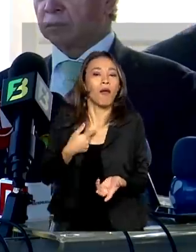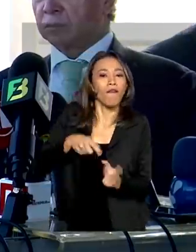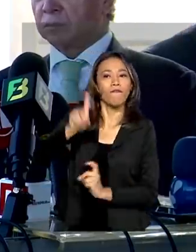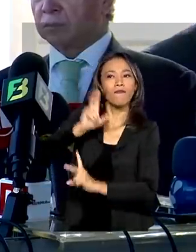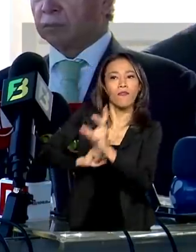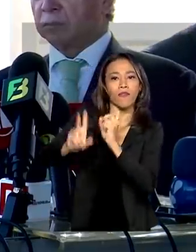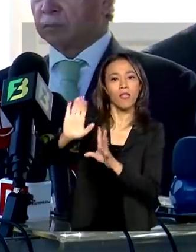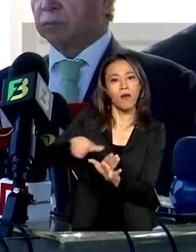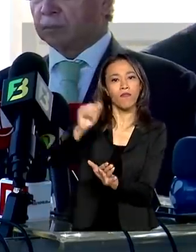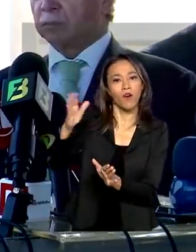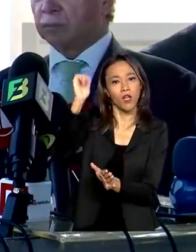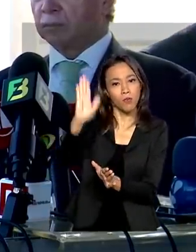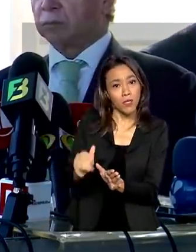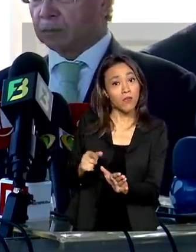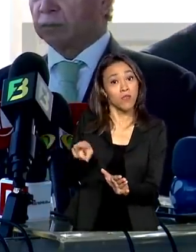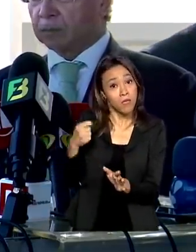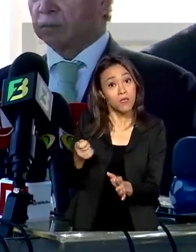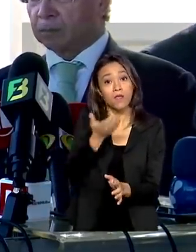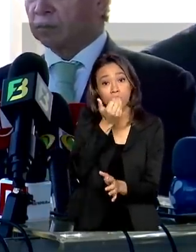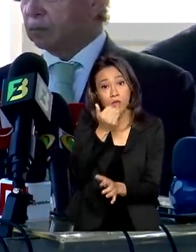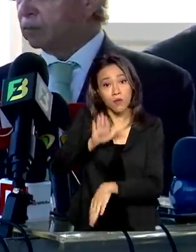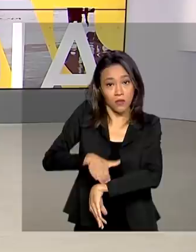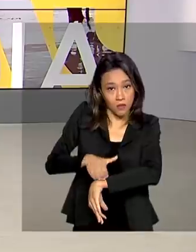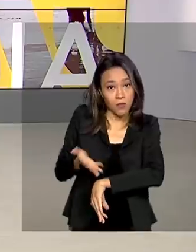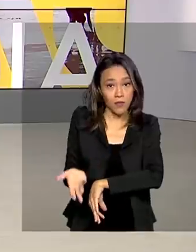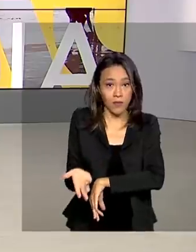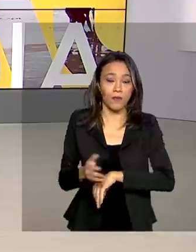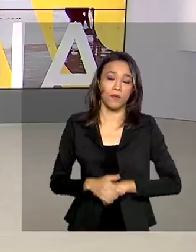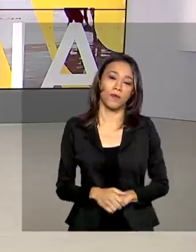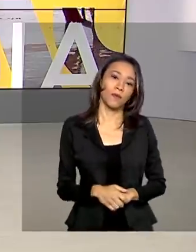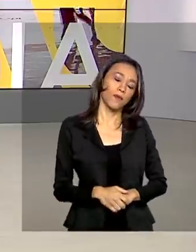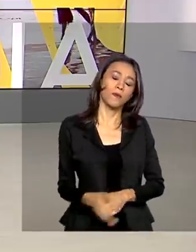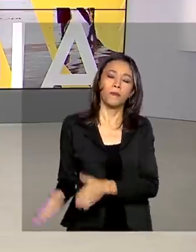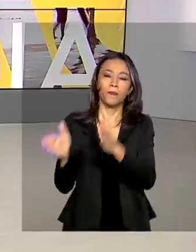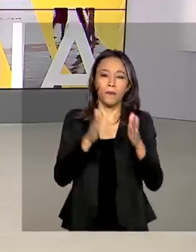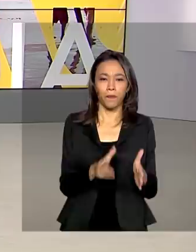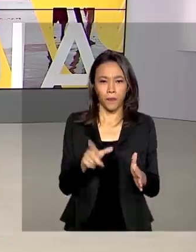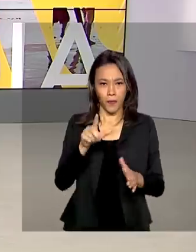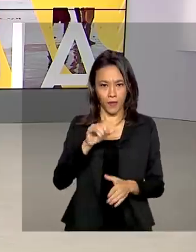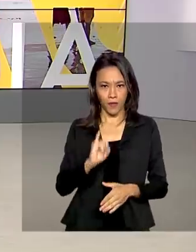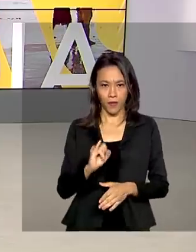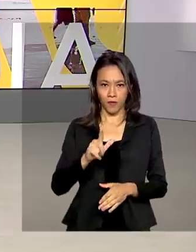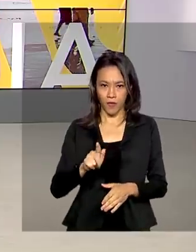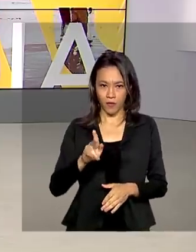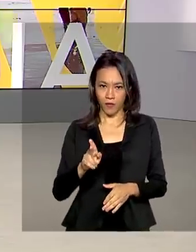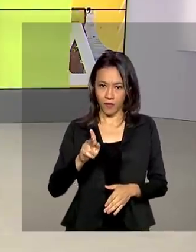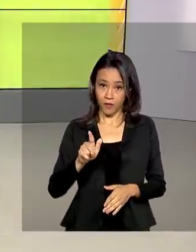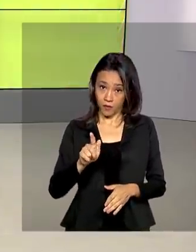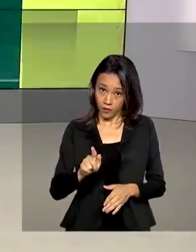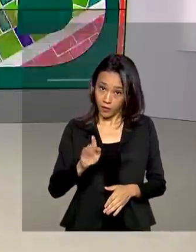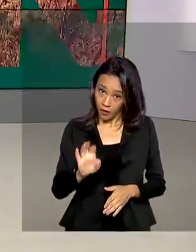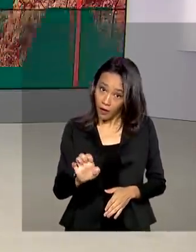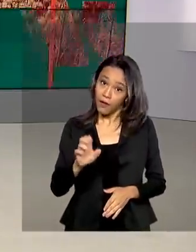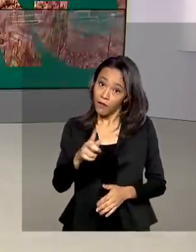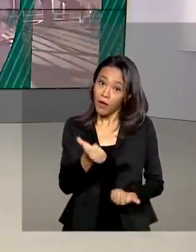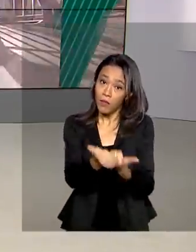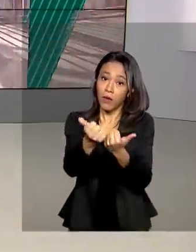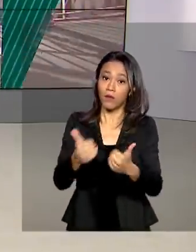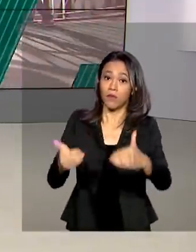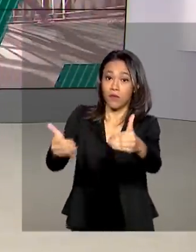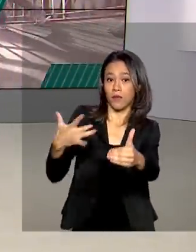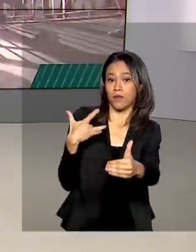importadores que precisam de alimento nesse momento. O IBGE vai ajudar o Ministério da Saúde a fazer testes do